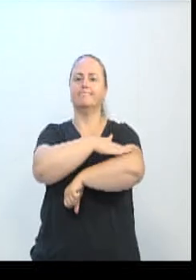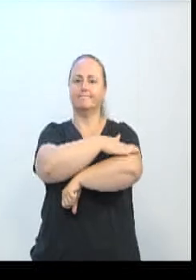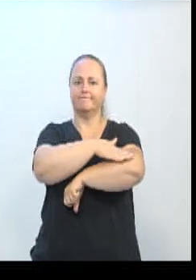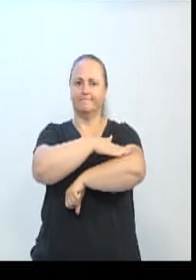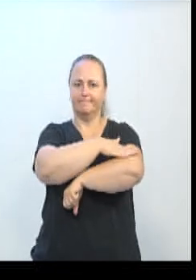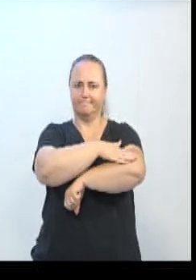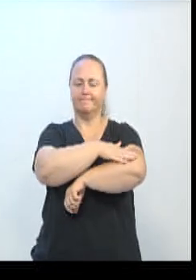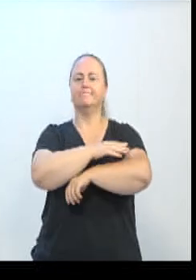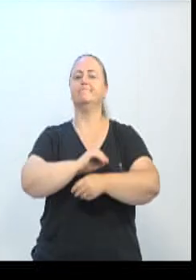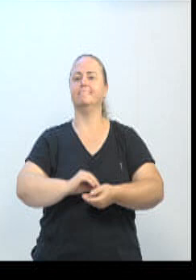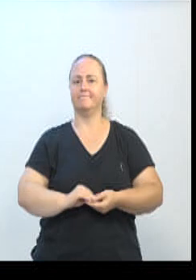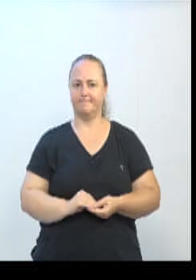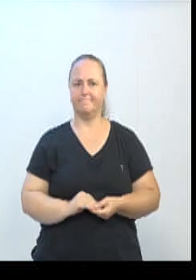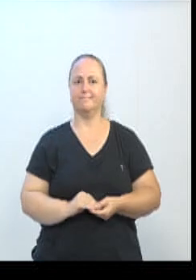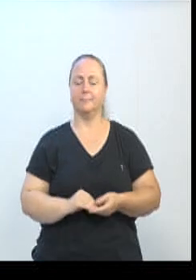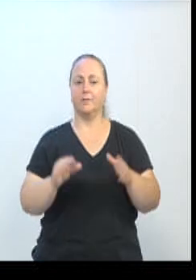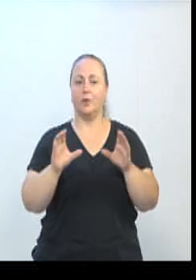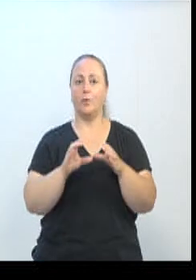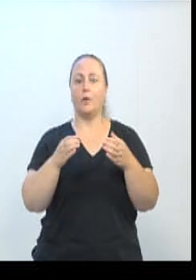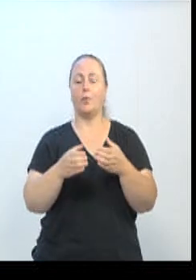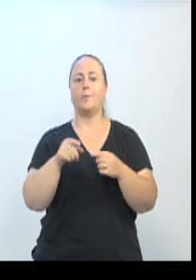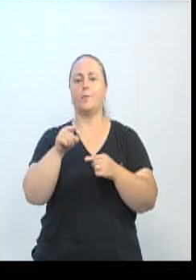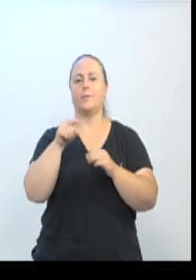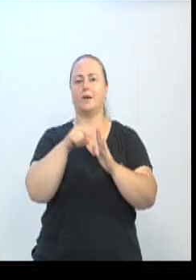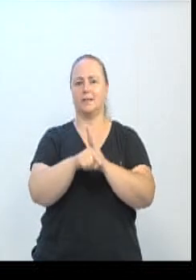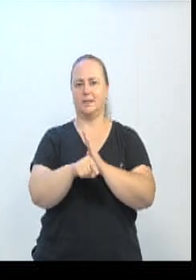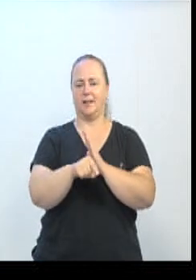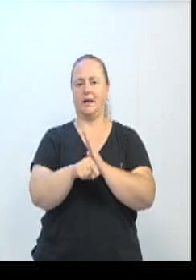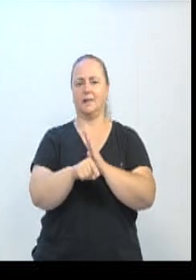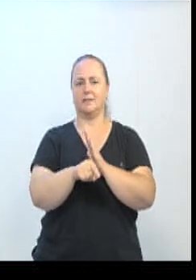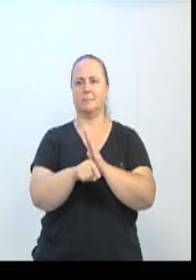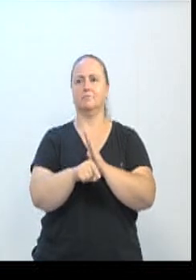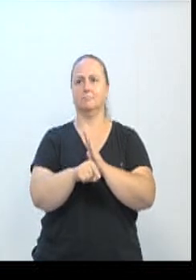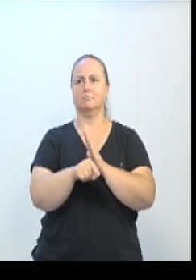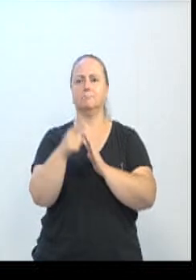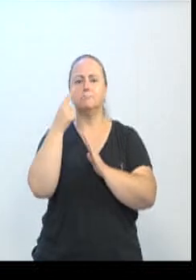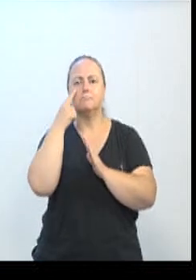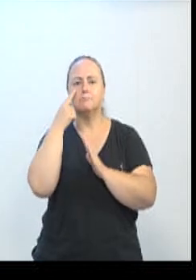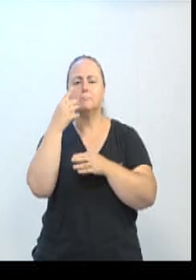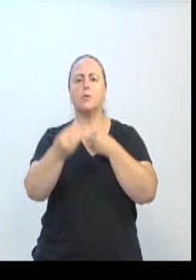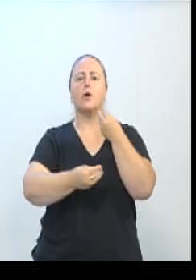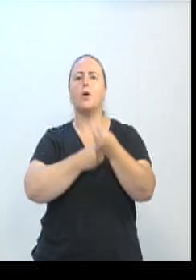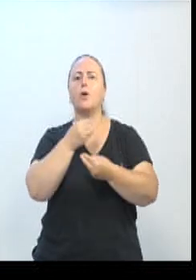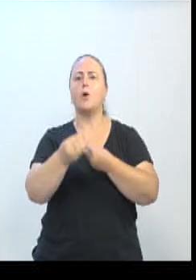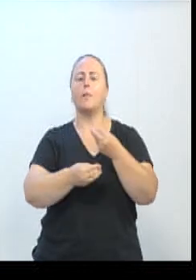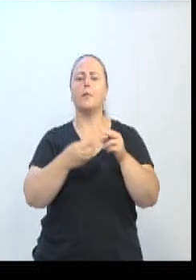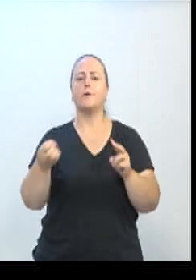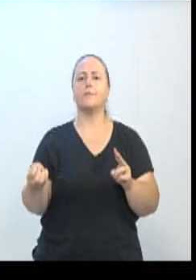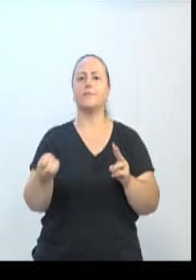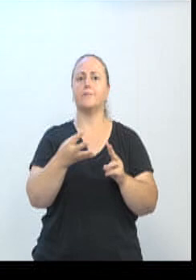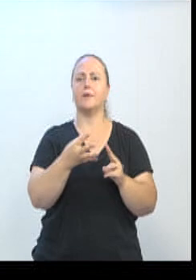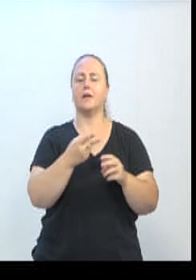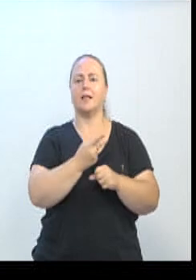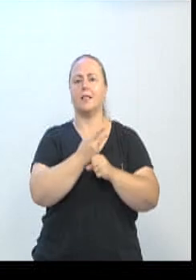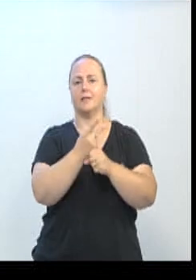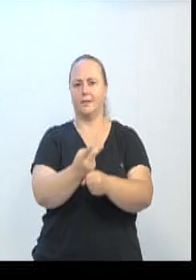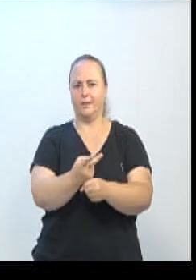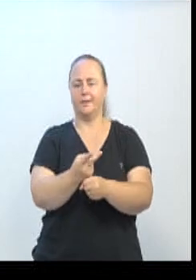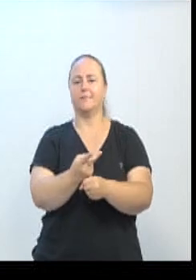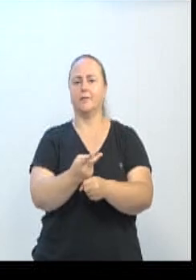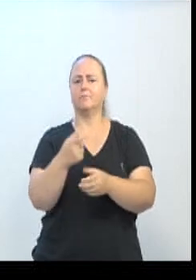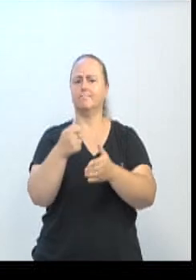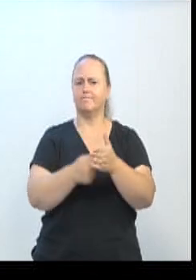procurando saber o que vai acontecer nessa localidade. A comunidade da Vila Nova tem nos procurado, e, na verdade, a gente tem